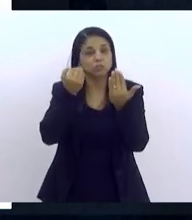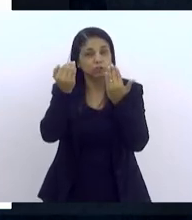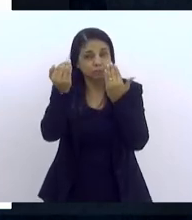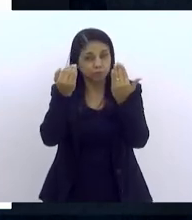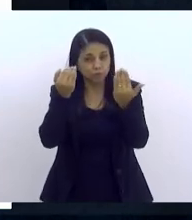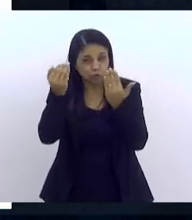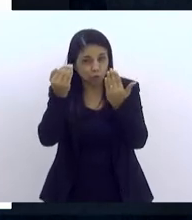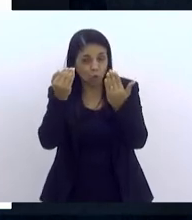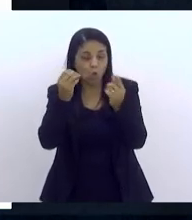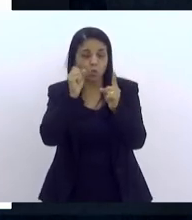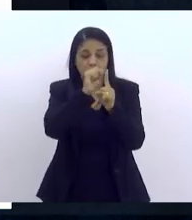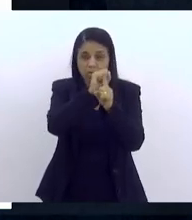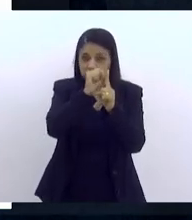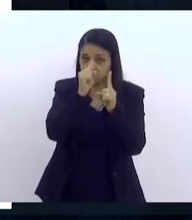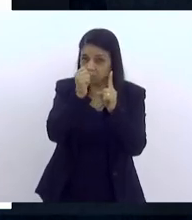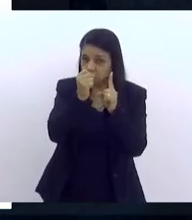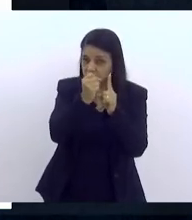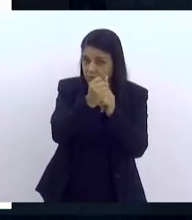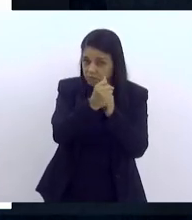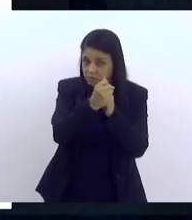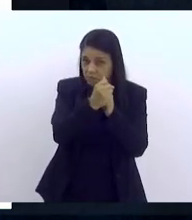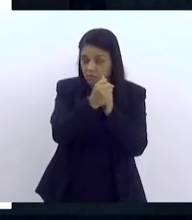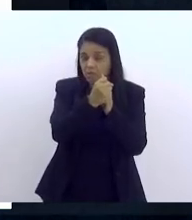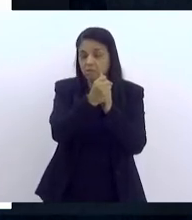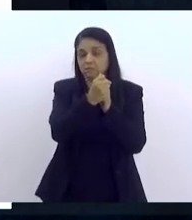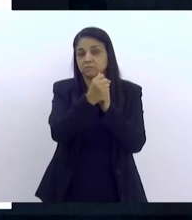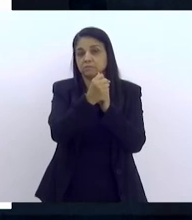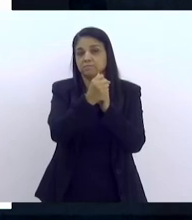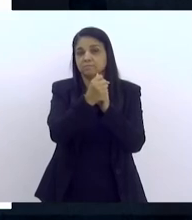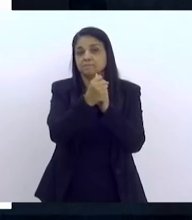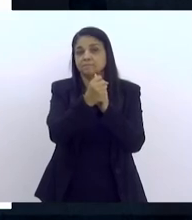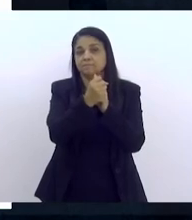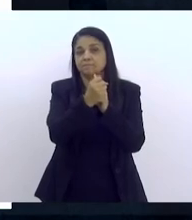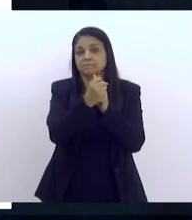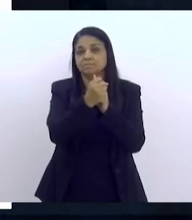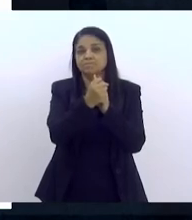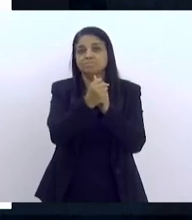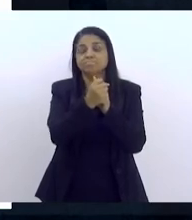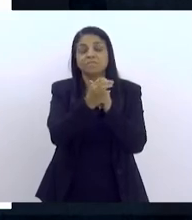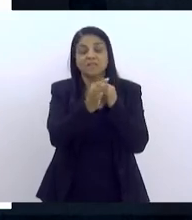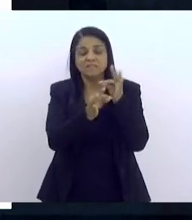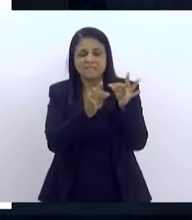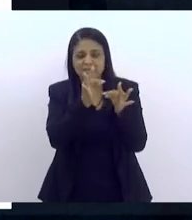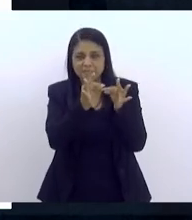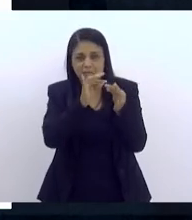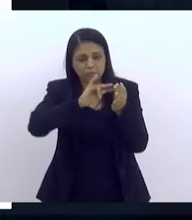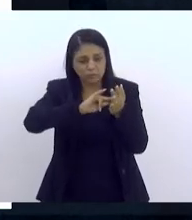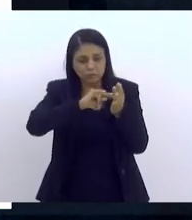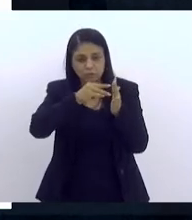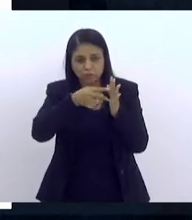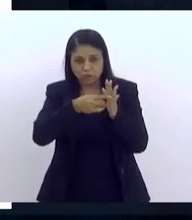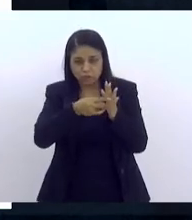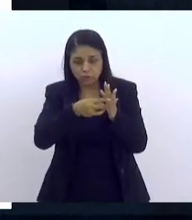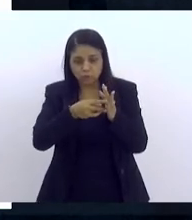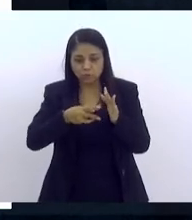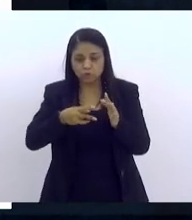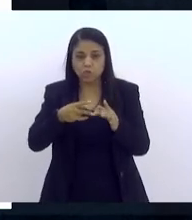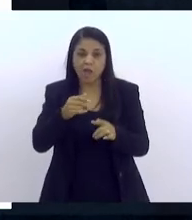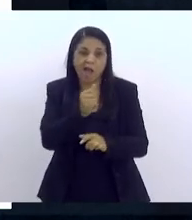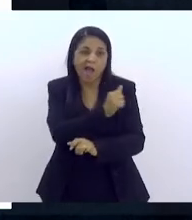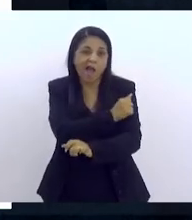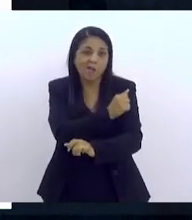ou de assistentes sociais para tratar no sentido de busca de alunos